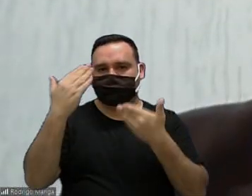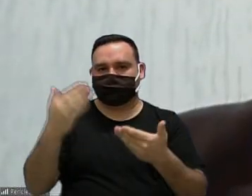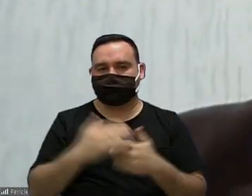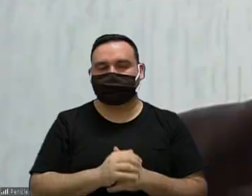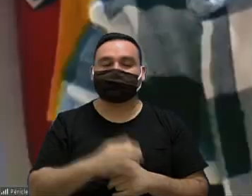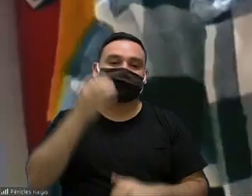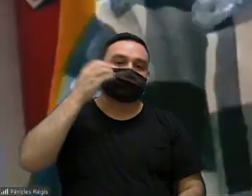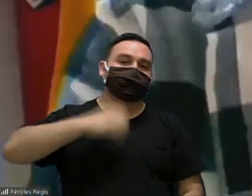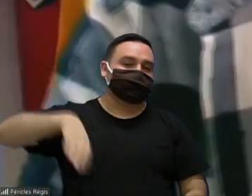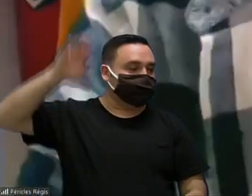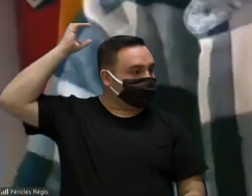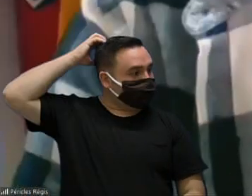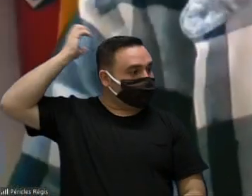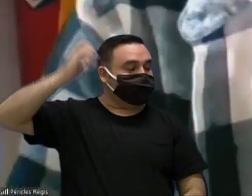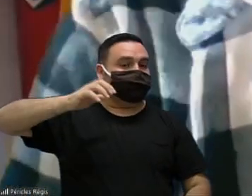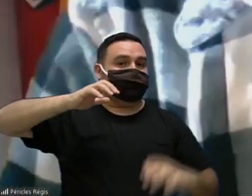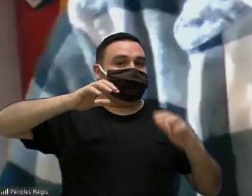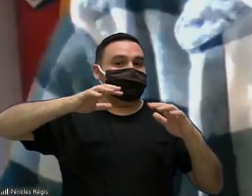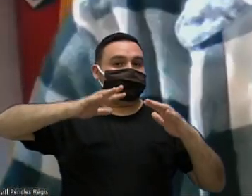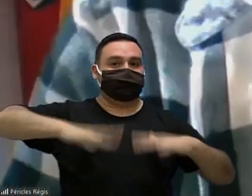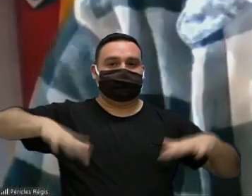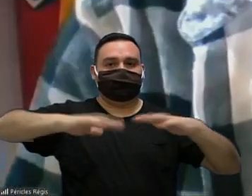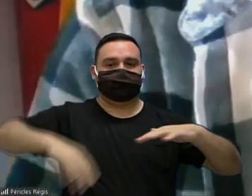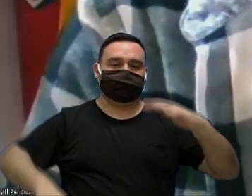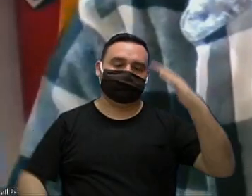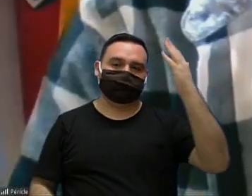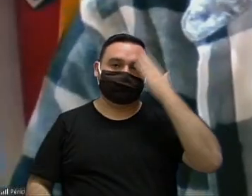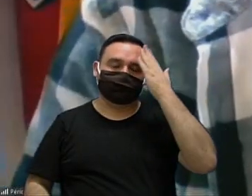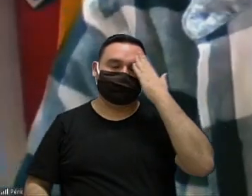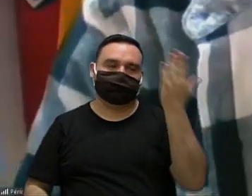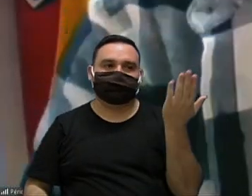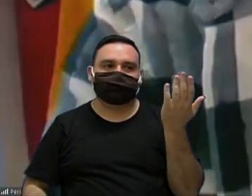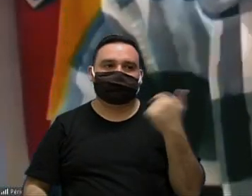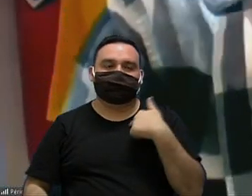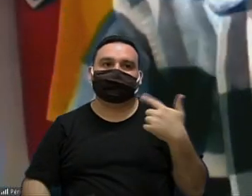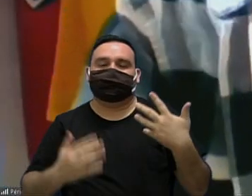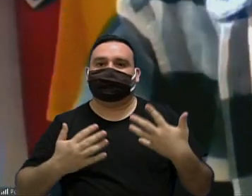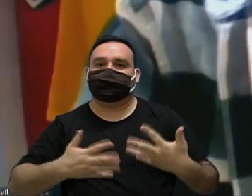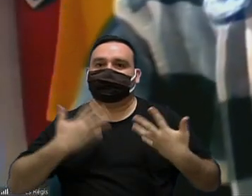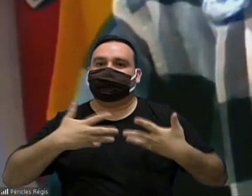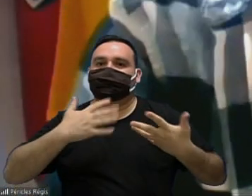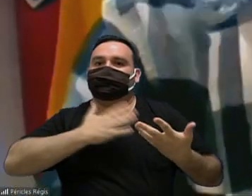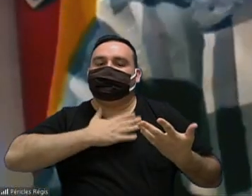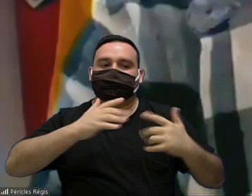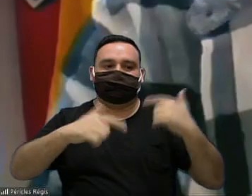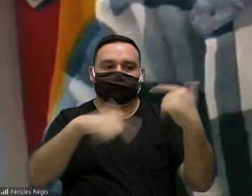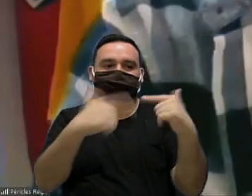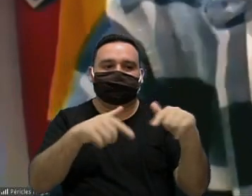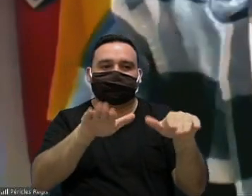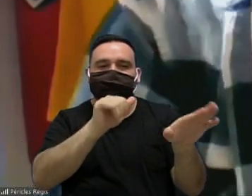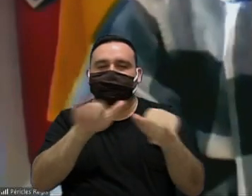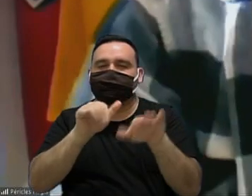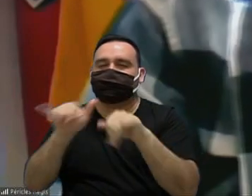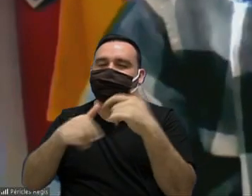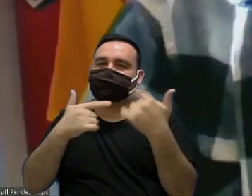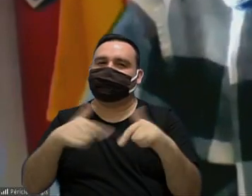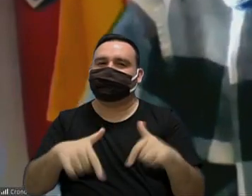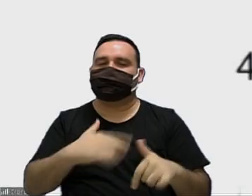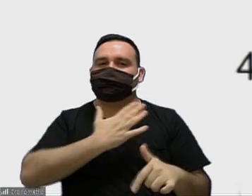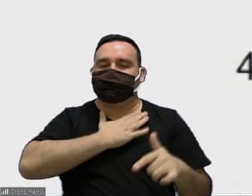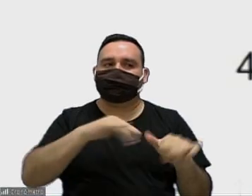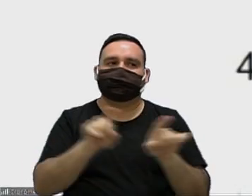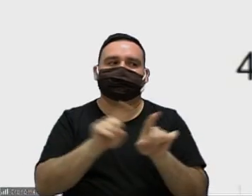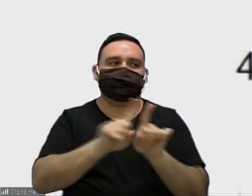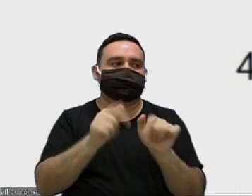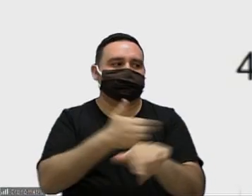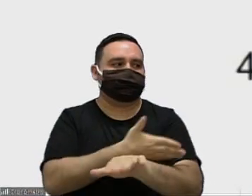vamos lá todo mundo sabe que eu sou um entusiasta da empregabilidade do emprego eu costumo dizer que o emprego